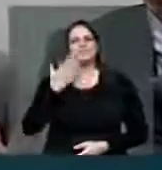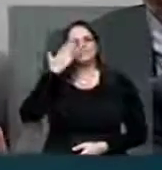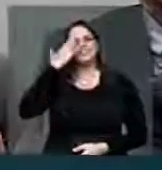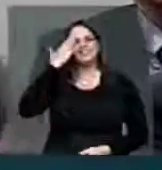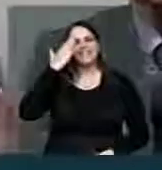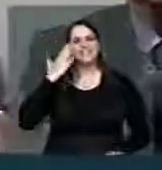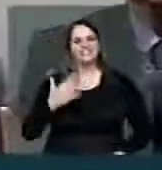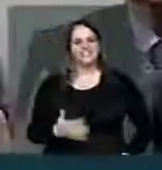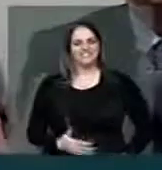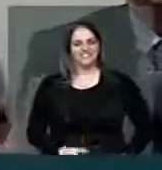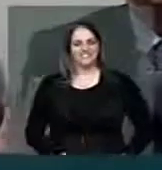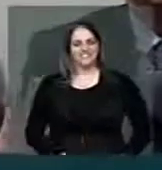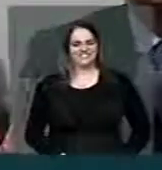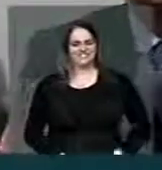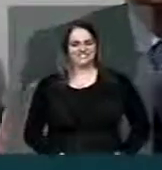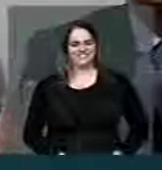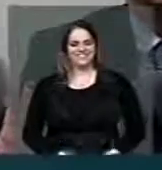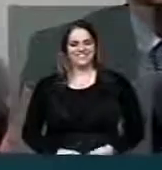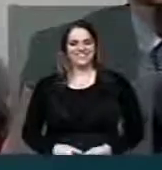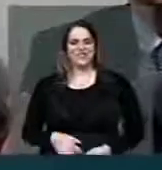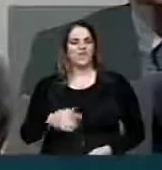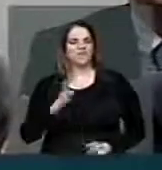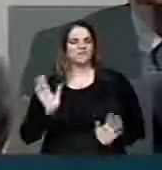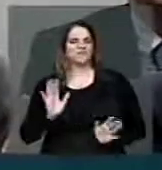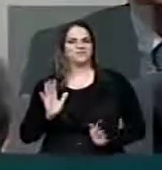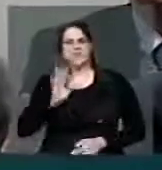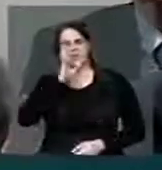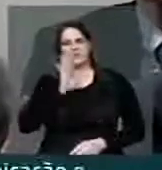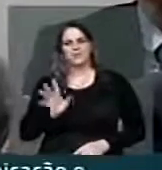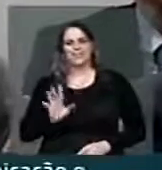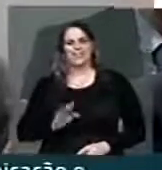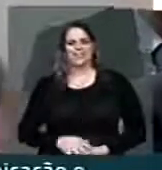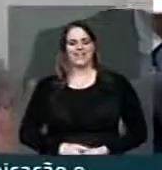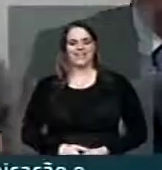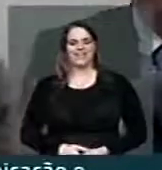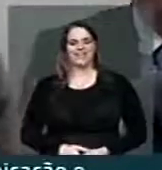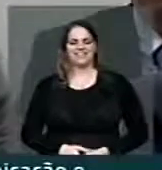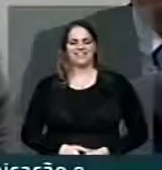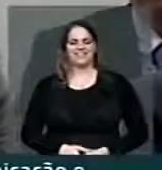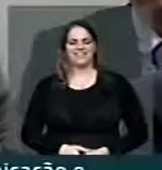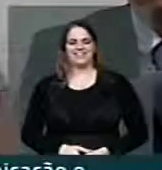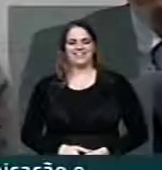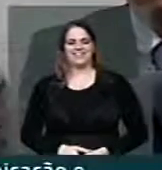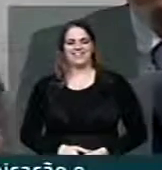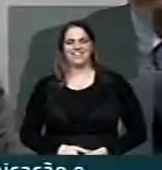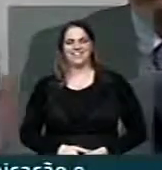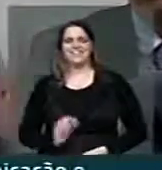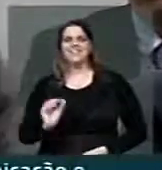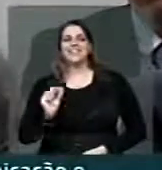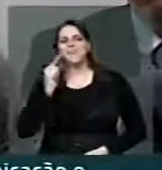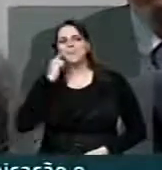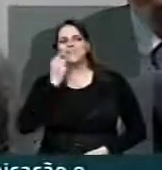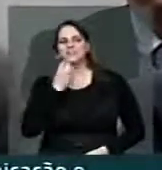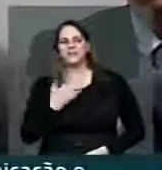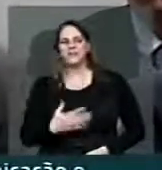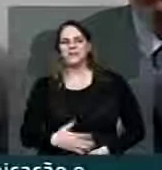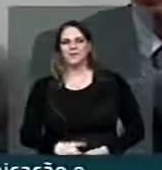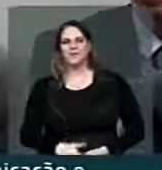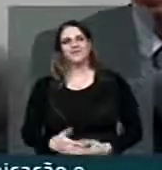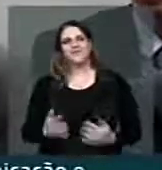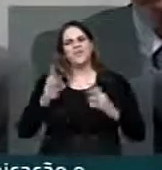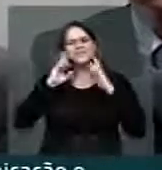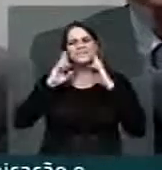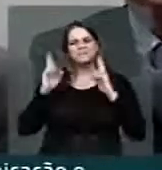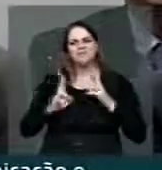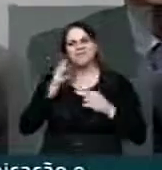Então, não é nenhum, nenhuma coisa... Depende do ponto de vista de quem boas, né? Claro, não, mas eu tenho o maior respeito para a